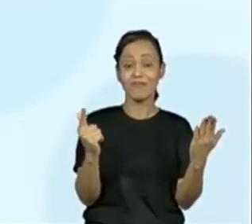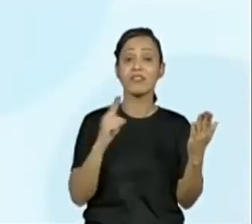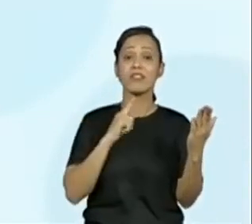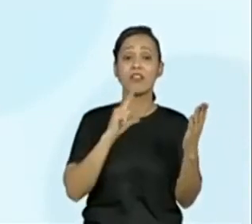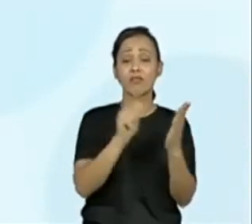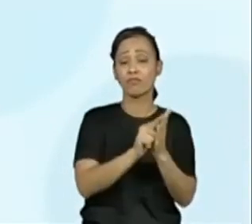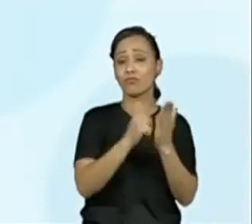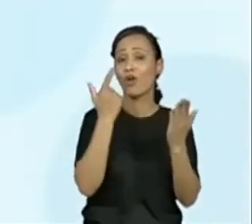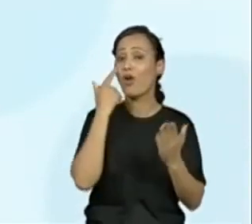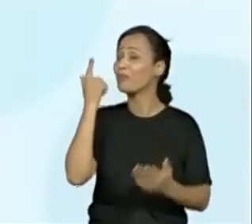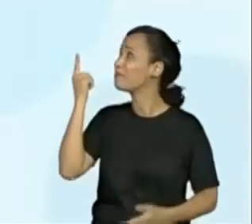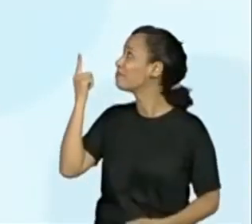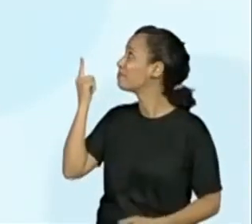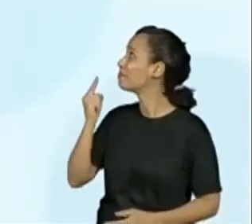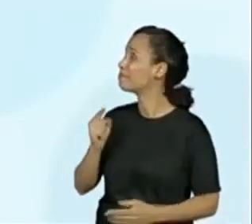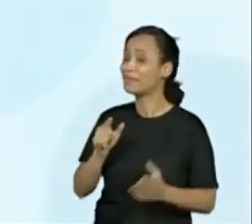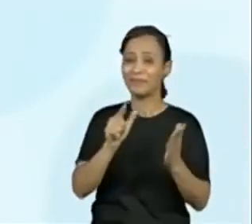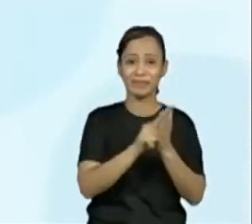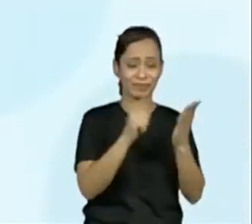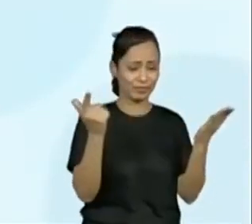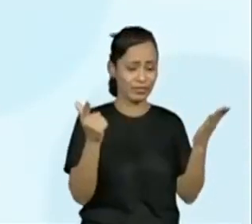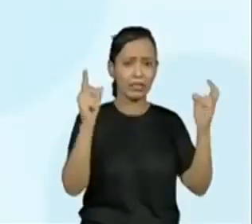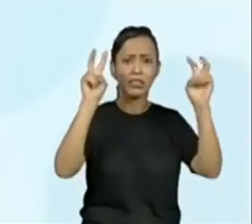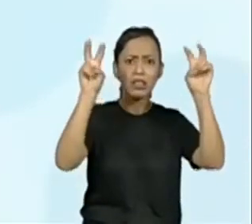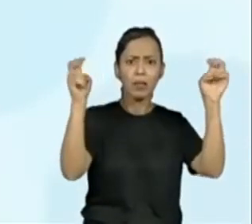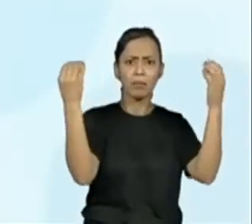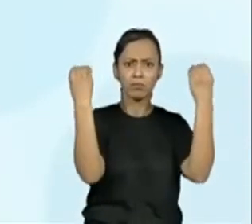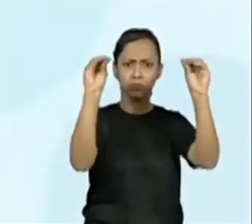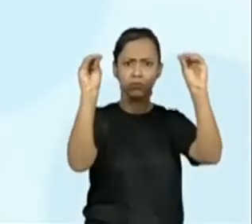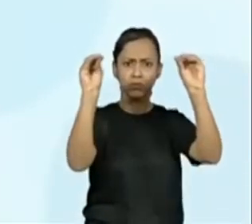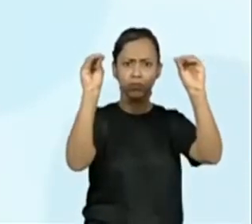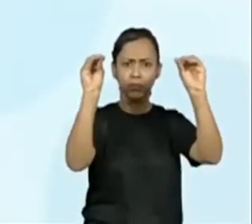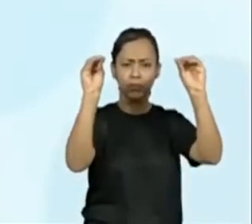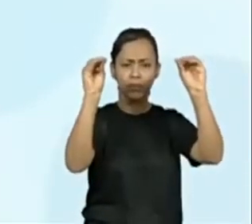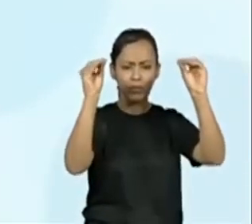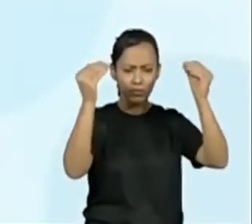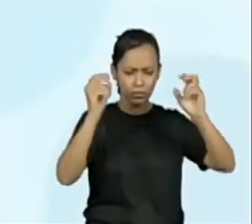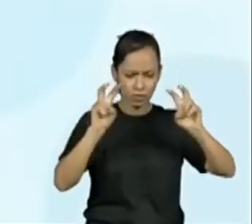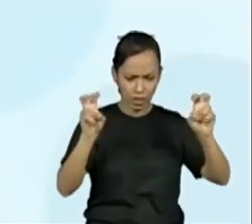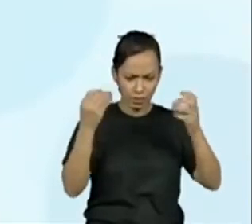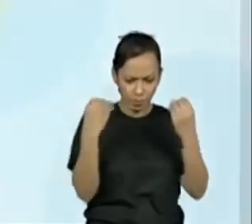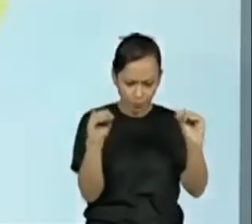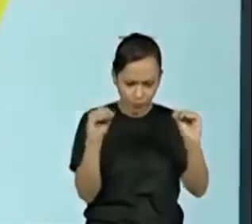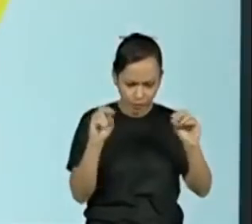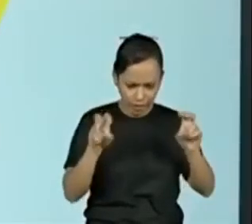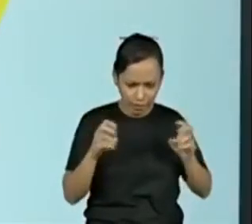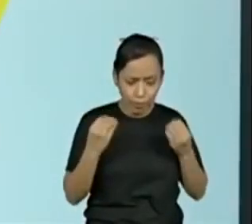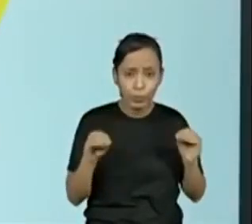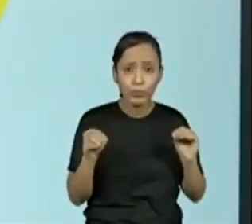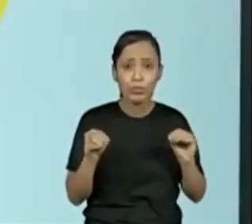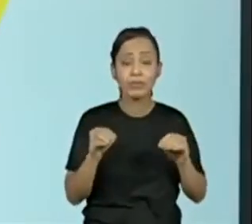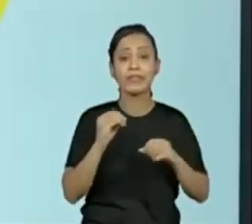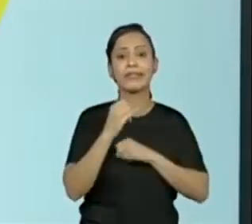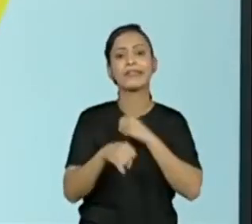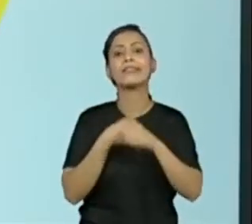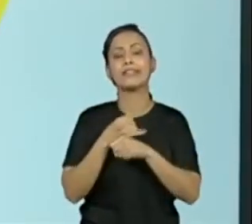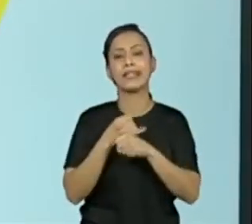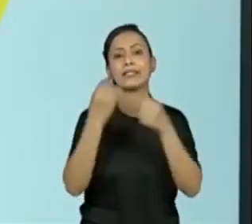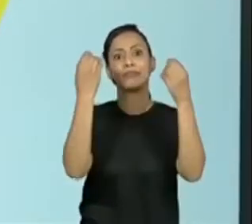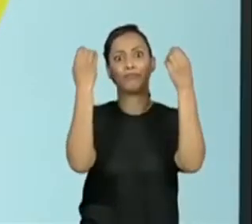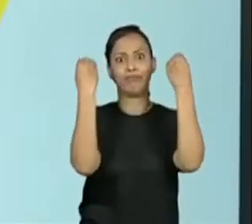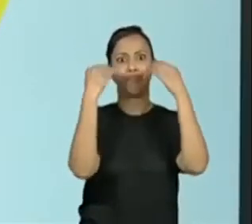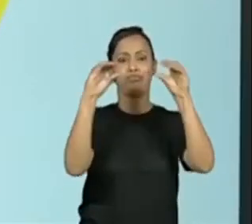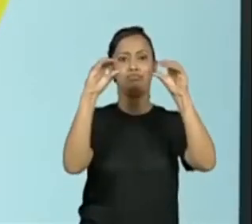vem o olho da notícia, igual falou, na internet, revistas. Então, é mais uma